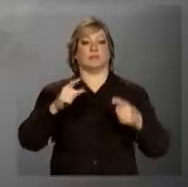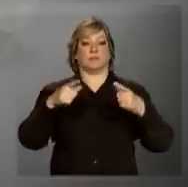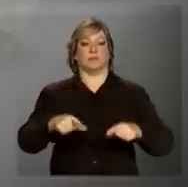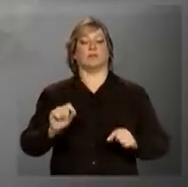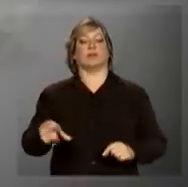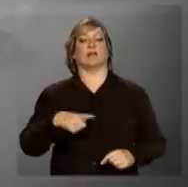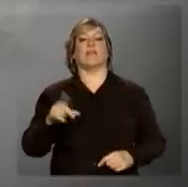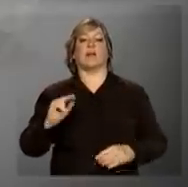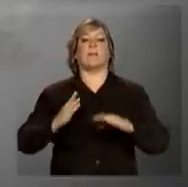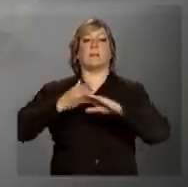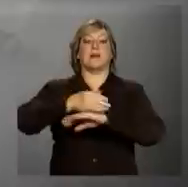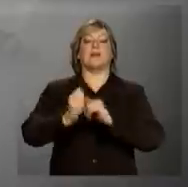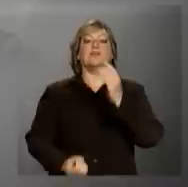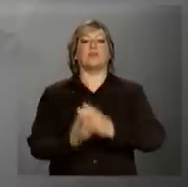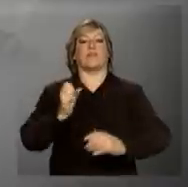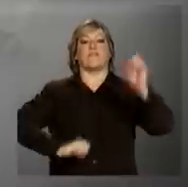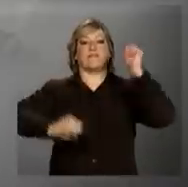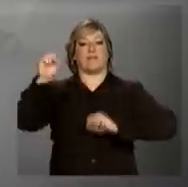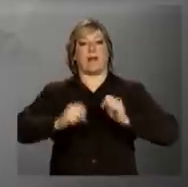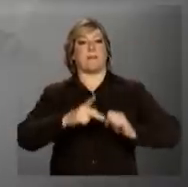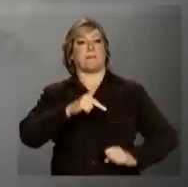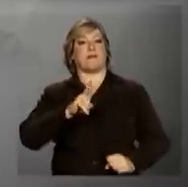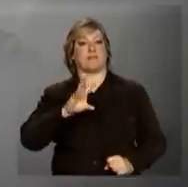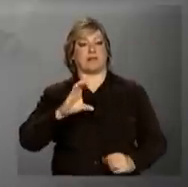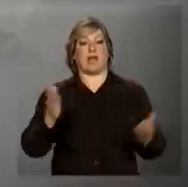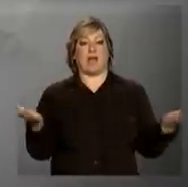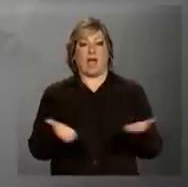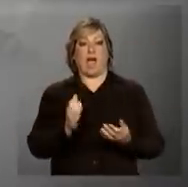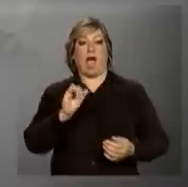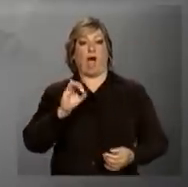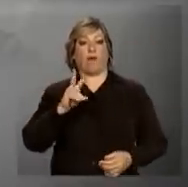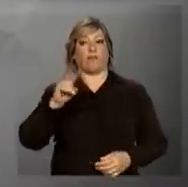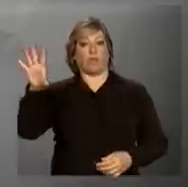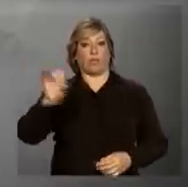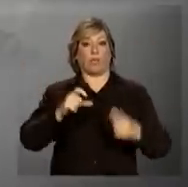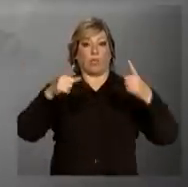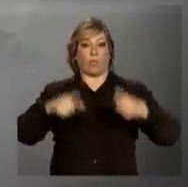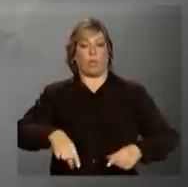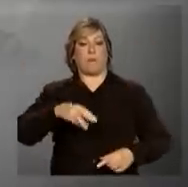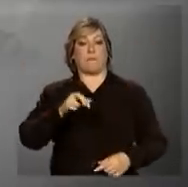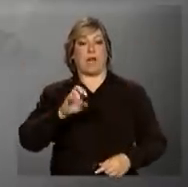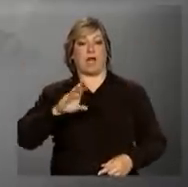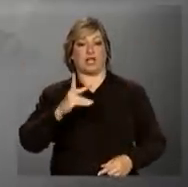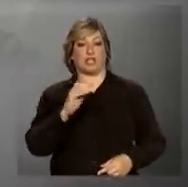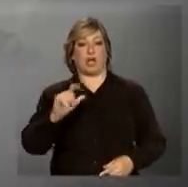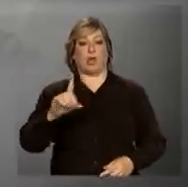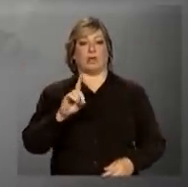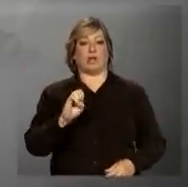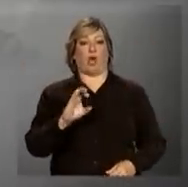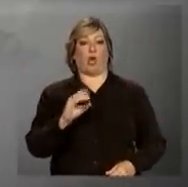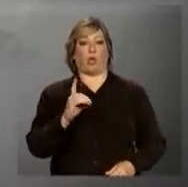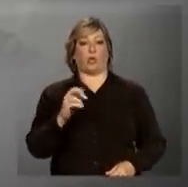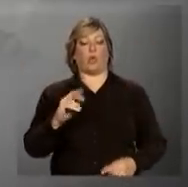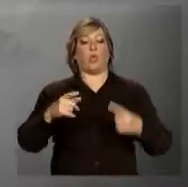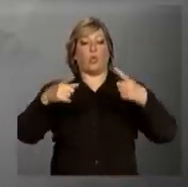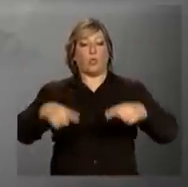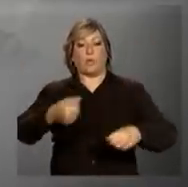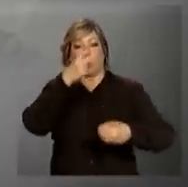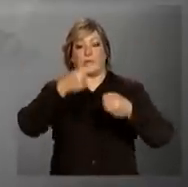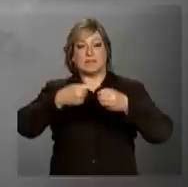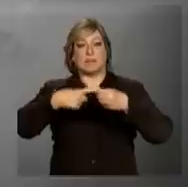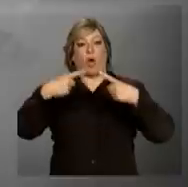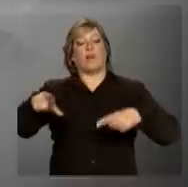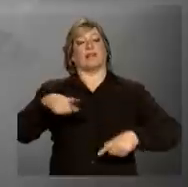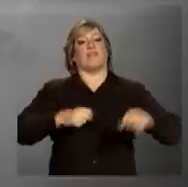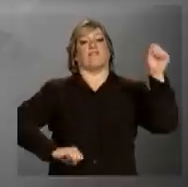da inauguração de uma fábrica de PVC. Vamos ao vivo a Marechal Deodoro, município onde a fábrica foi construída.